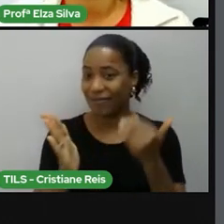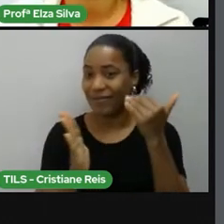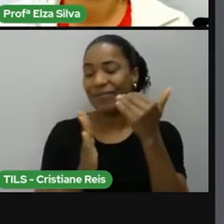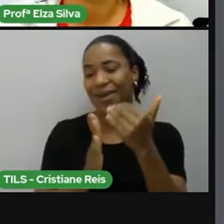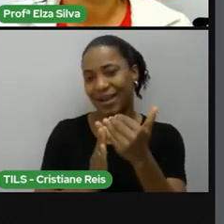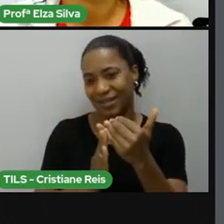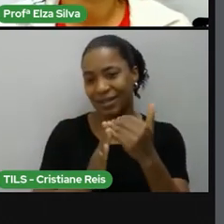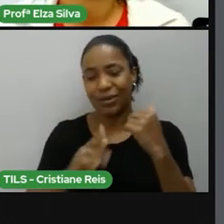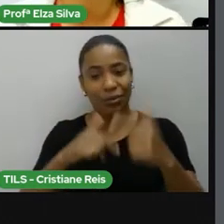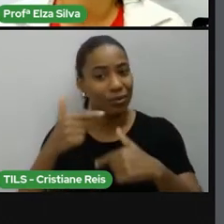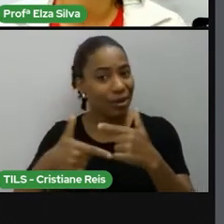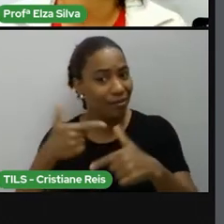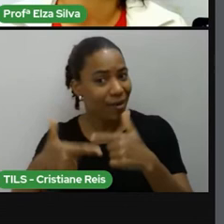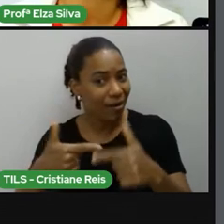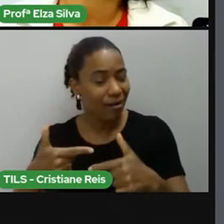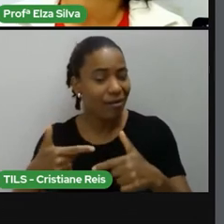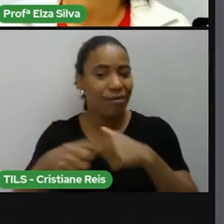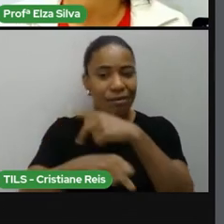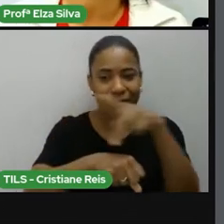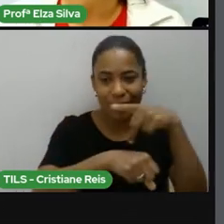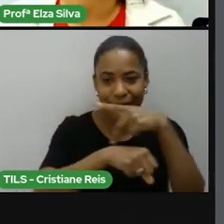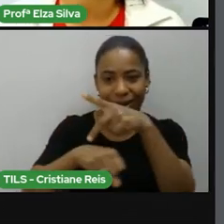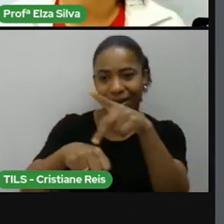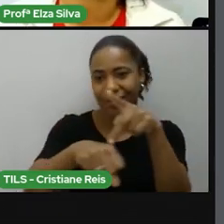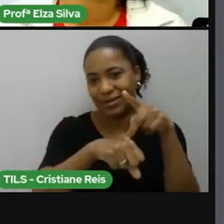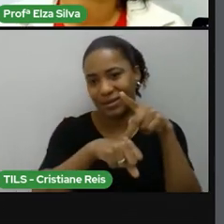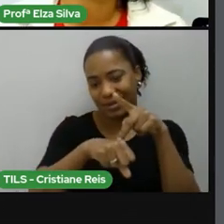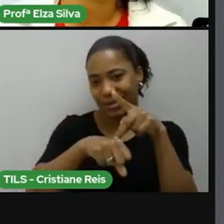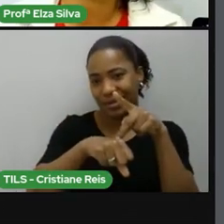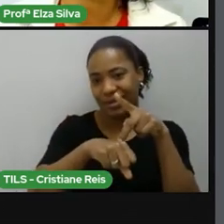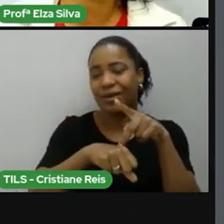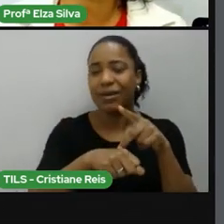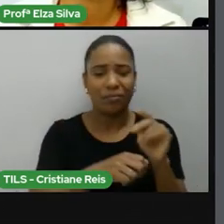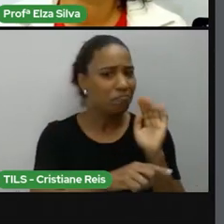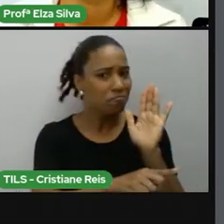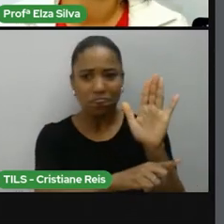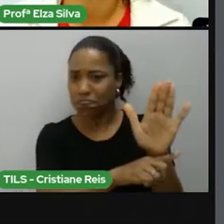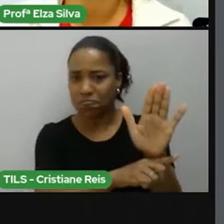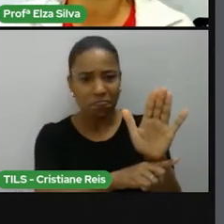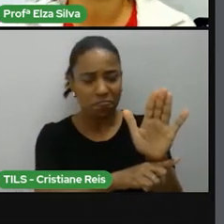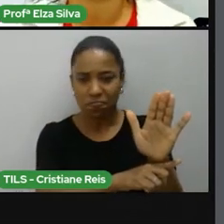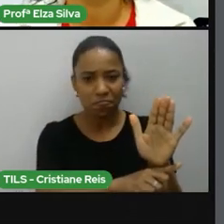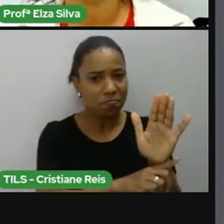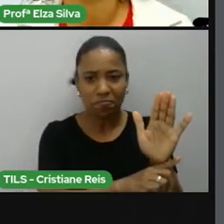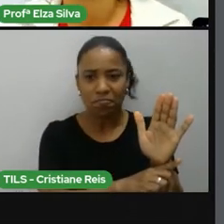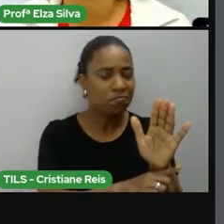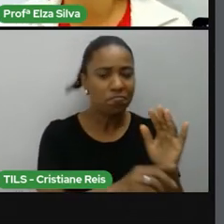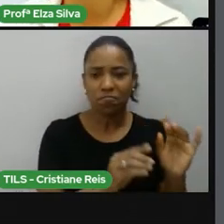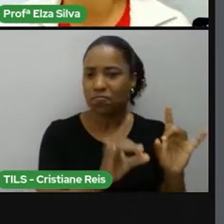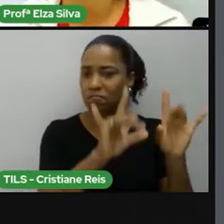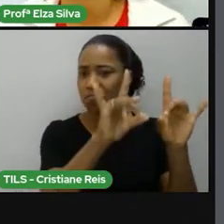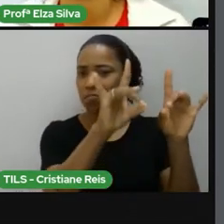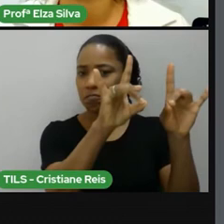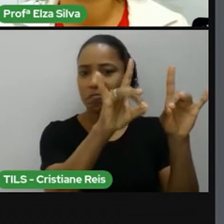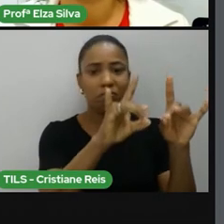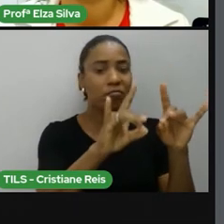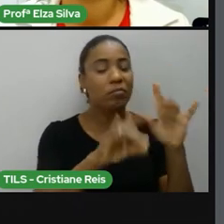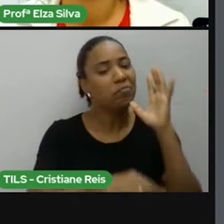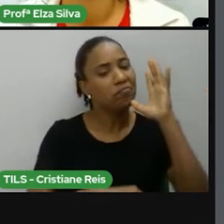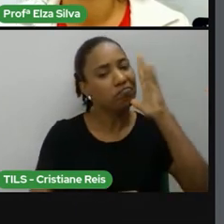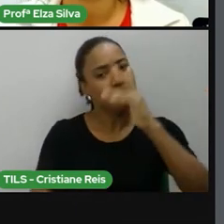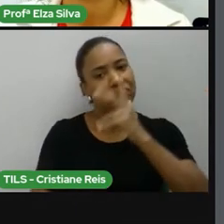o país que demorou de reconhecer o seu valor. O filme também inclui discussões